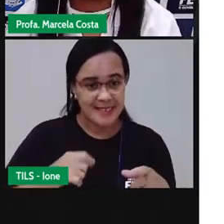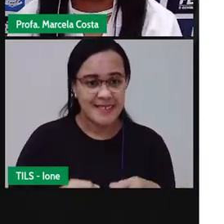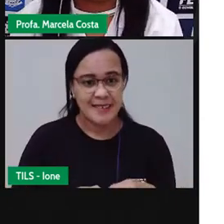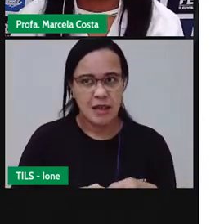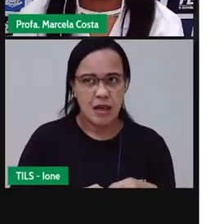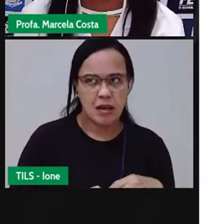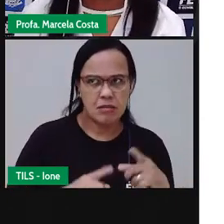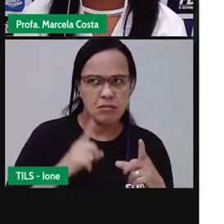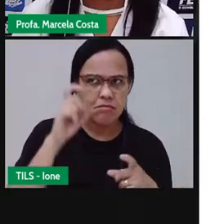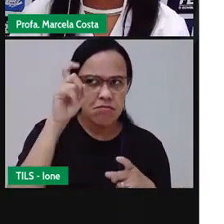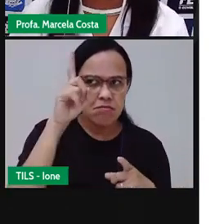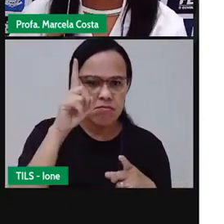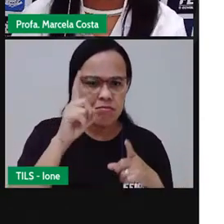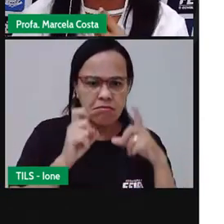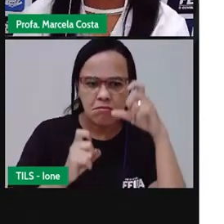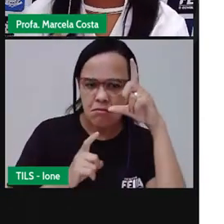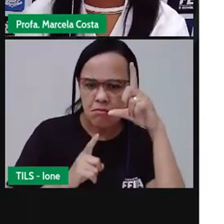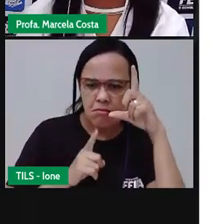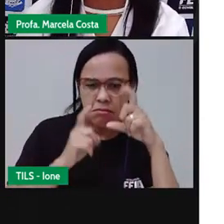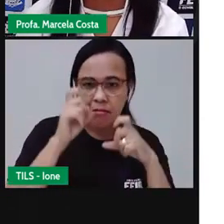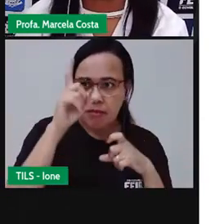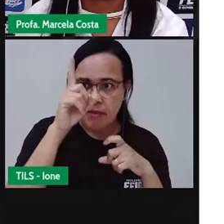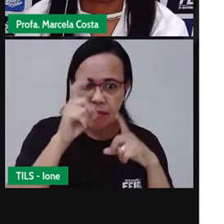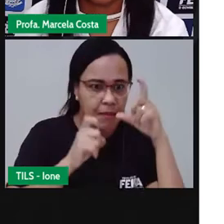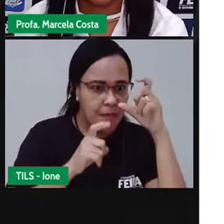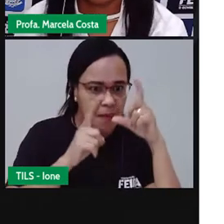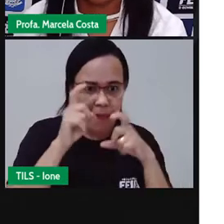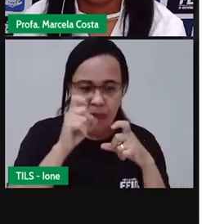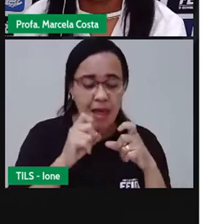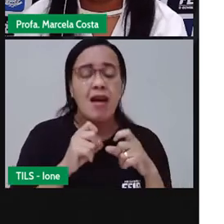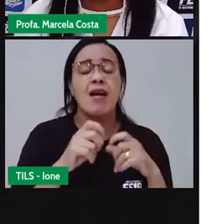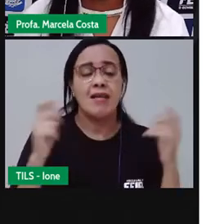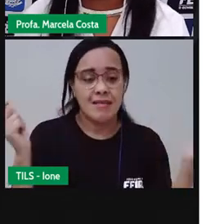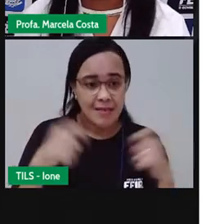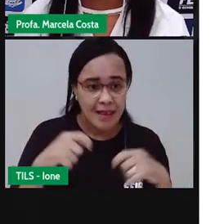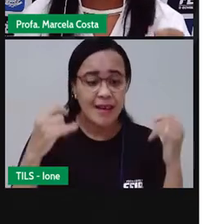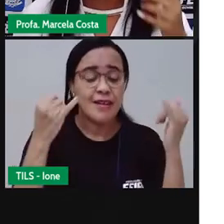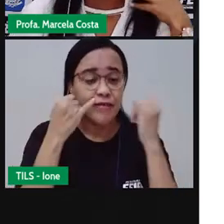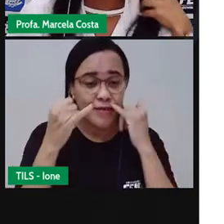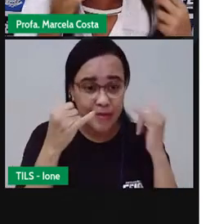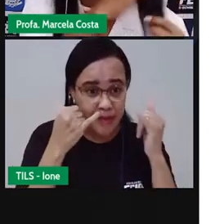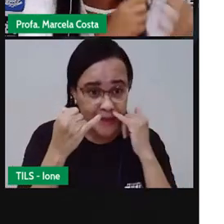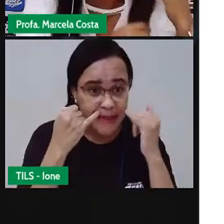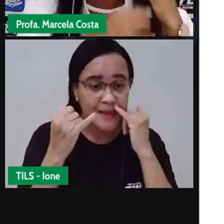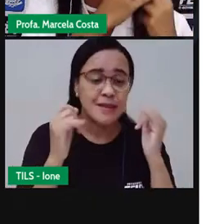utilizam também as mãos ali para representar alguma cena, alguma informação. Por exemplo,